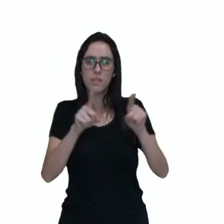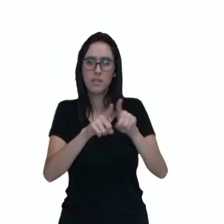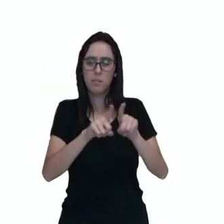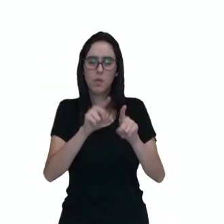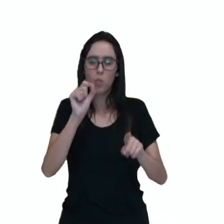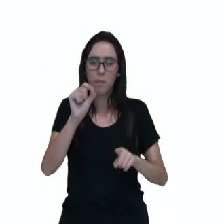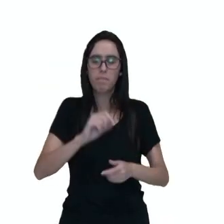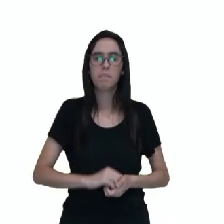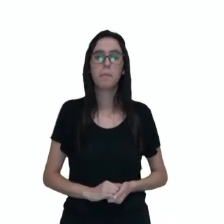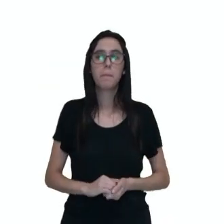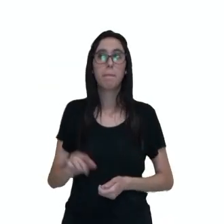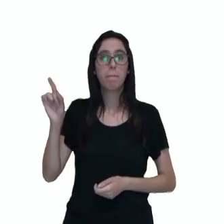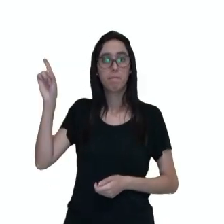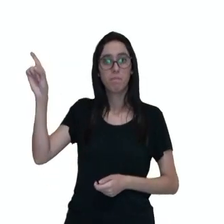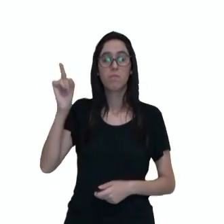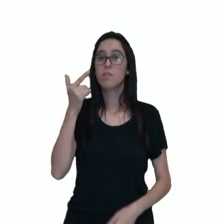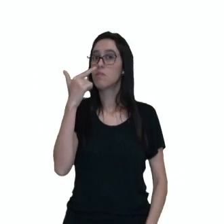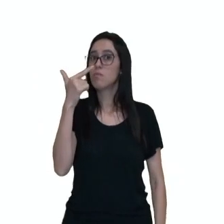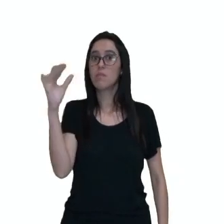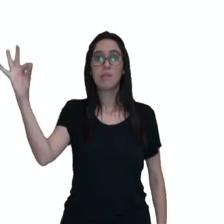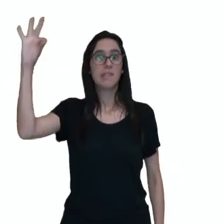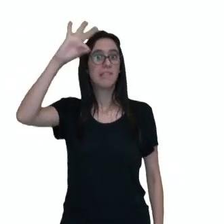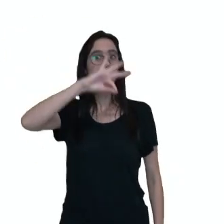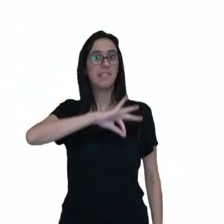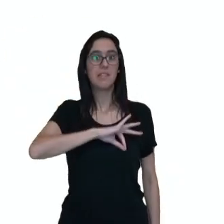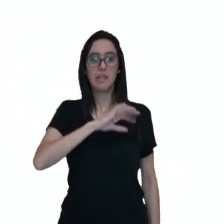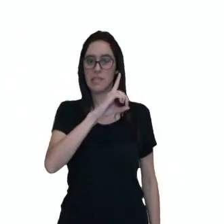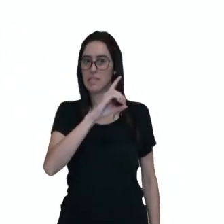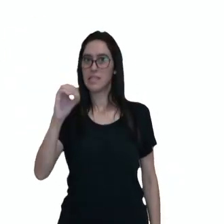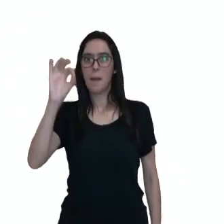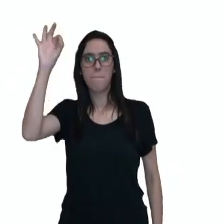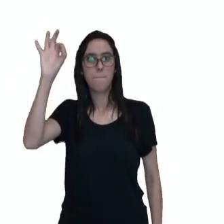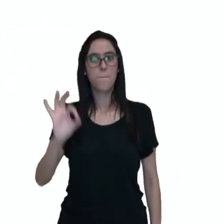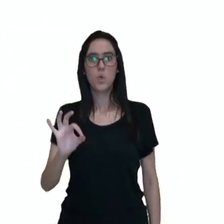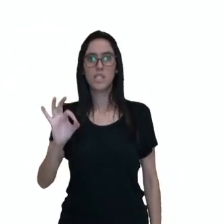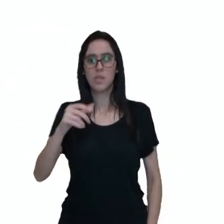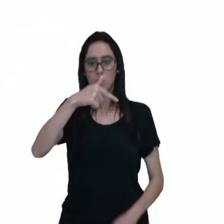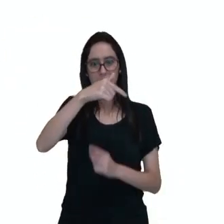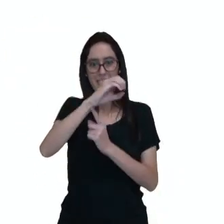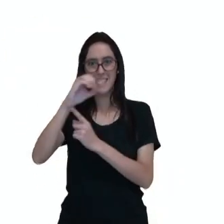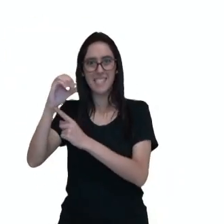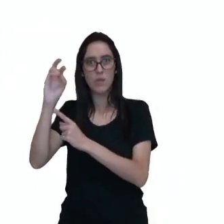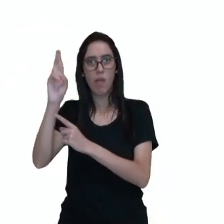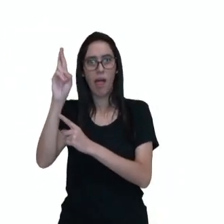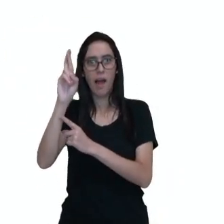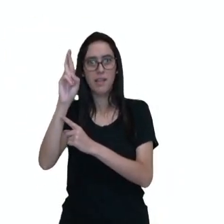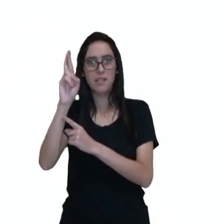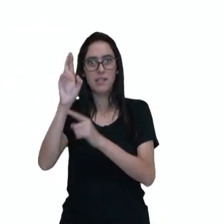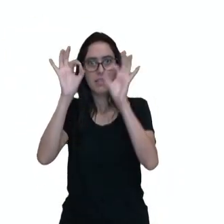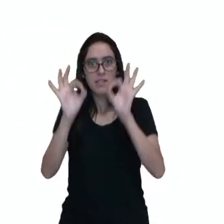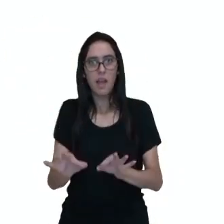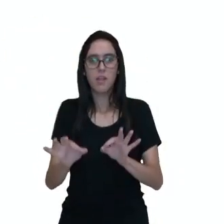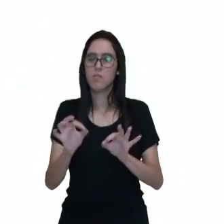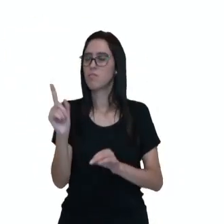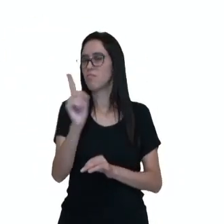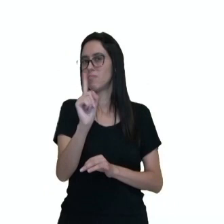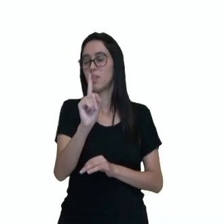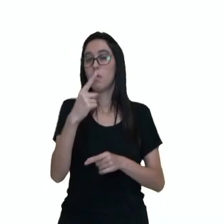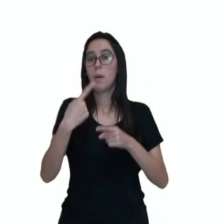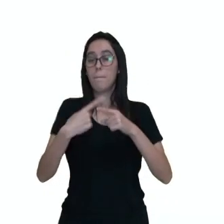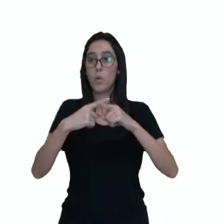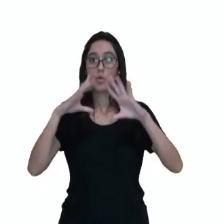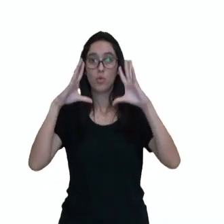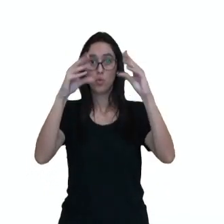ela não recebe o valor integral na conta dela, os 700 reais. Por quê? Porque todas as pessoas que